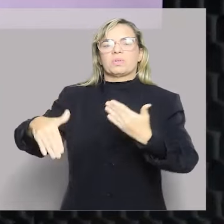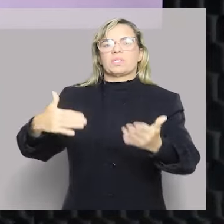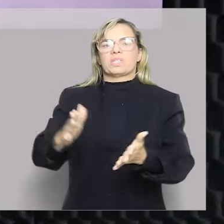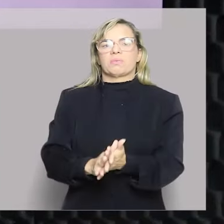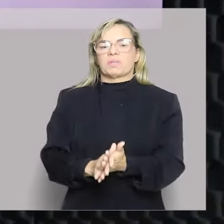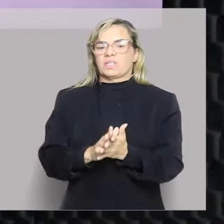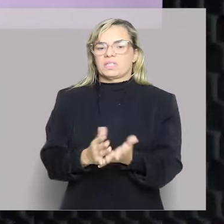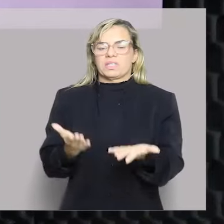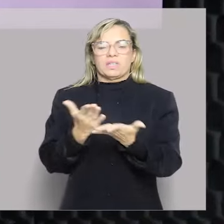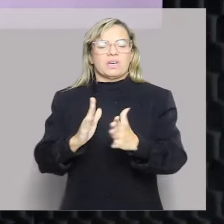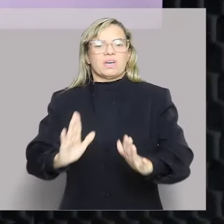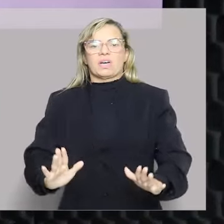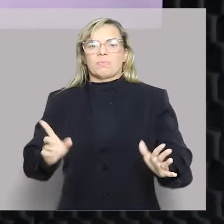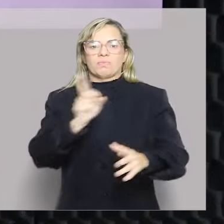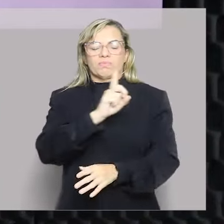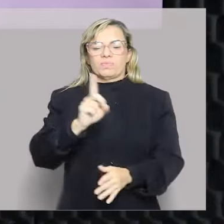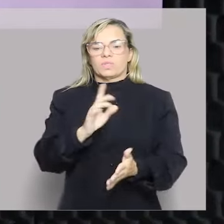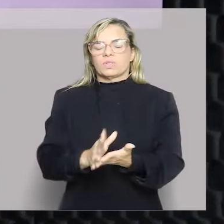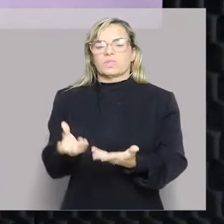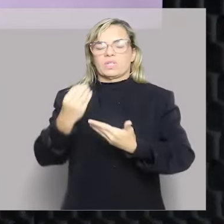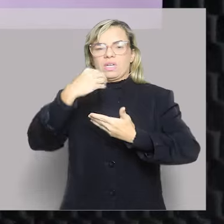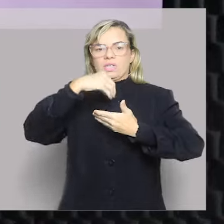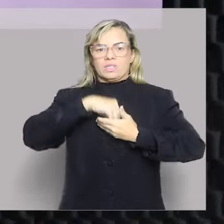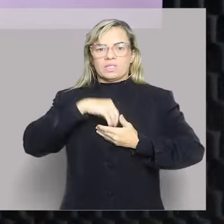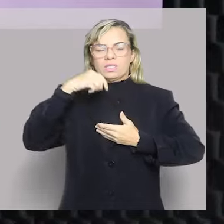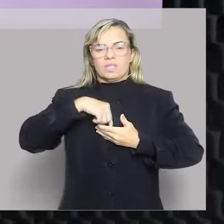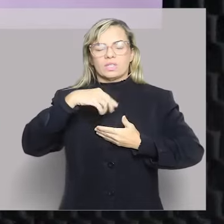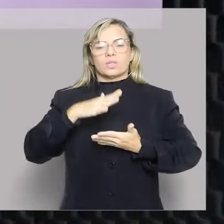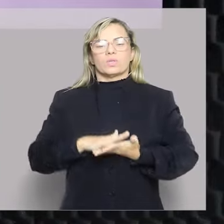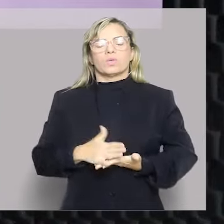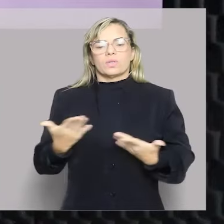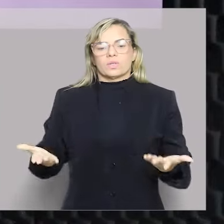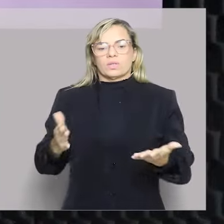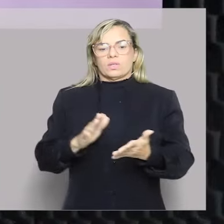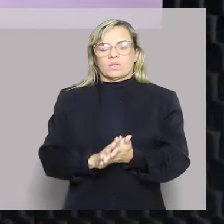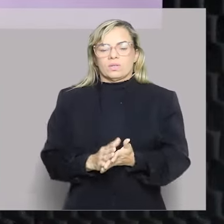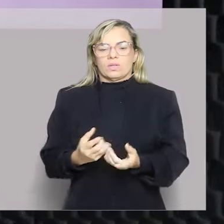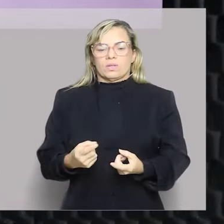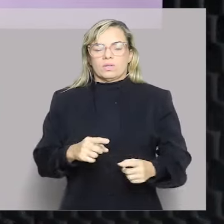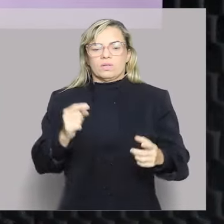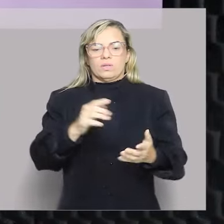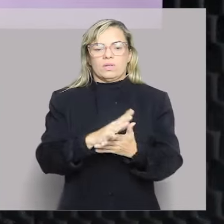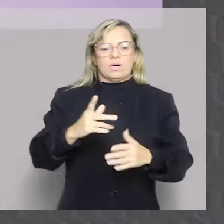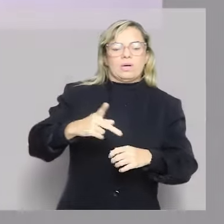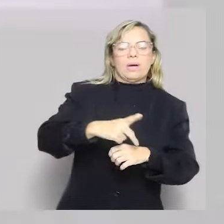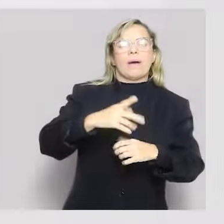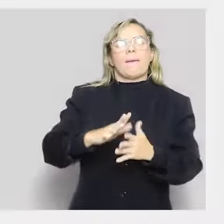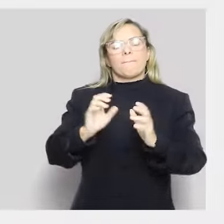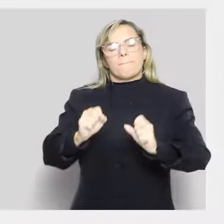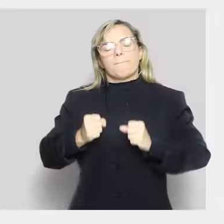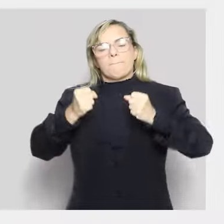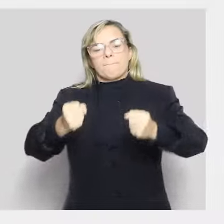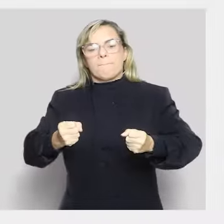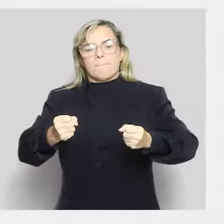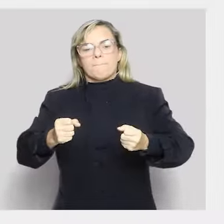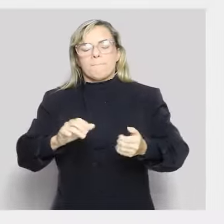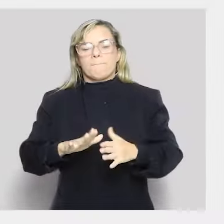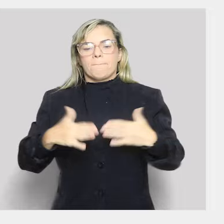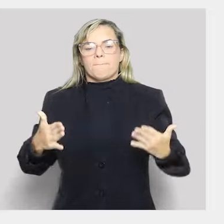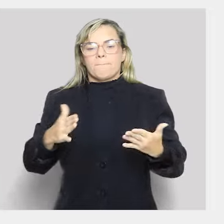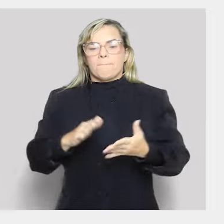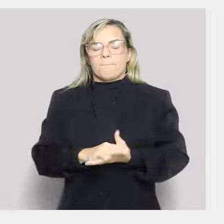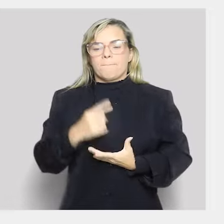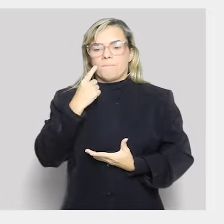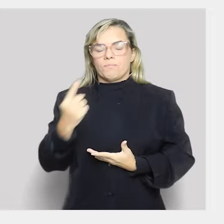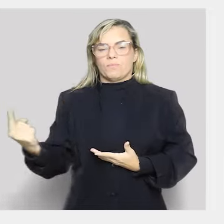São direitos que estão dentro do meu patrimônio e contra eles eu posso dizer que o